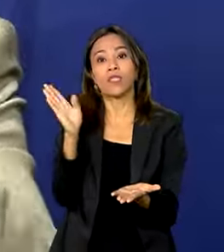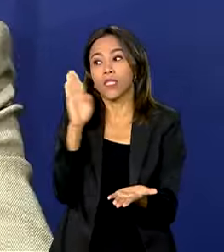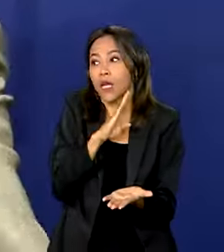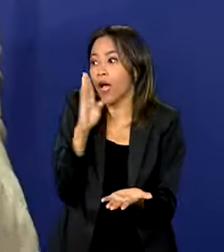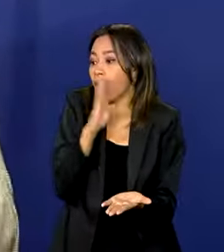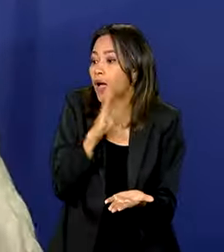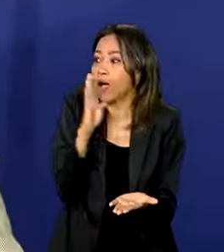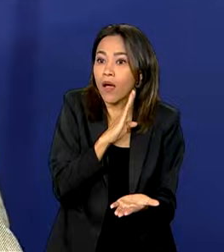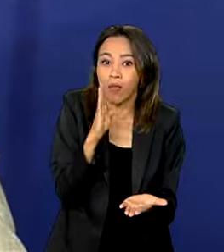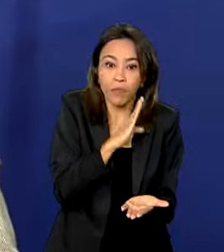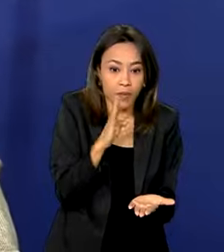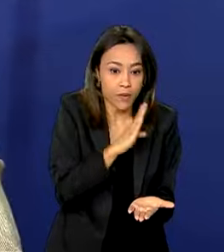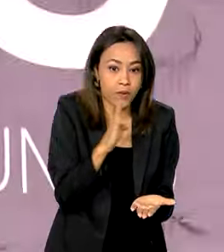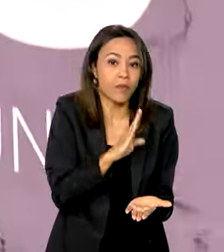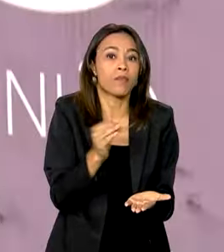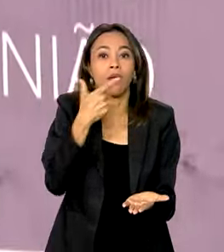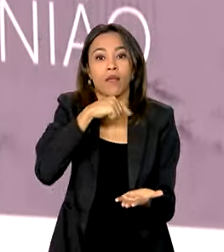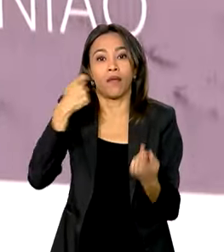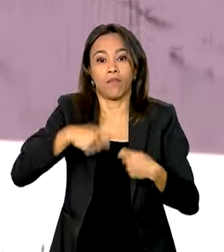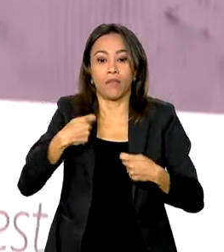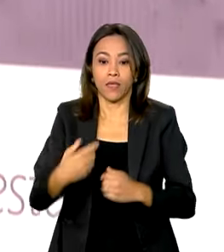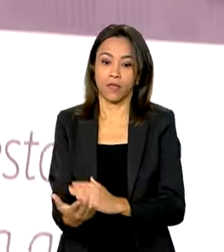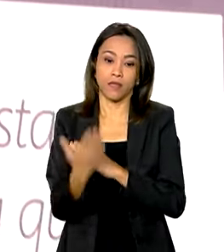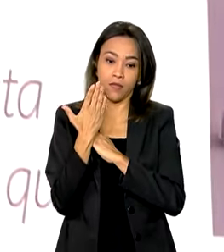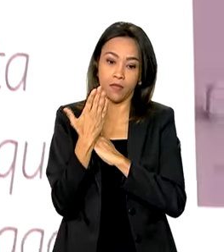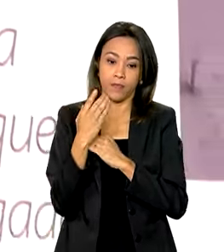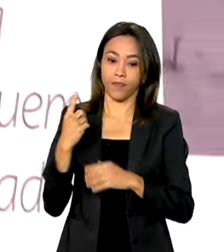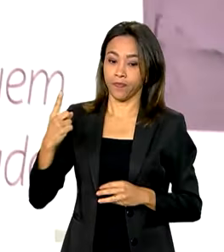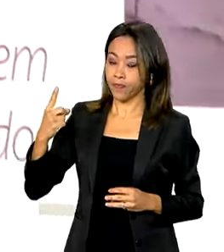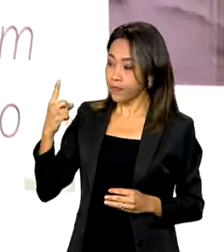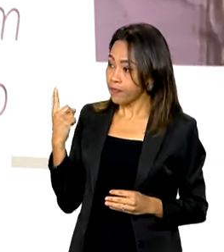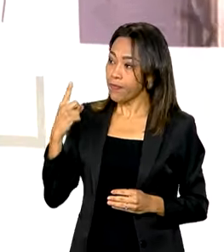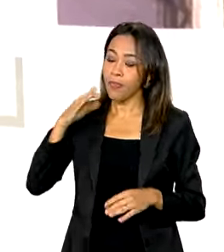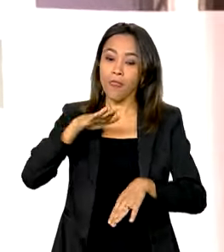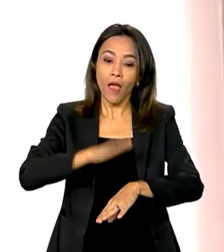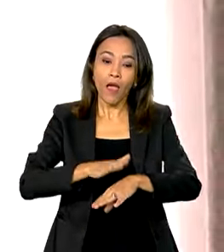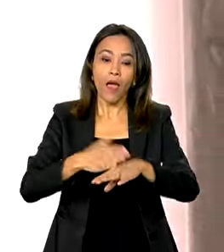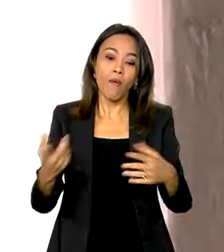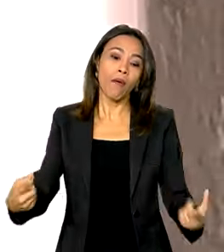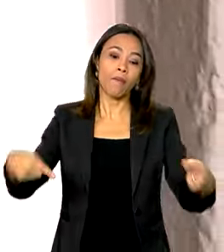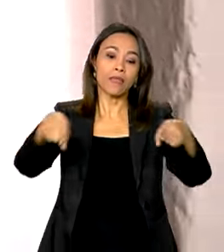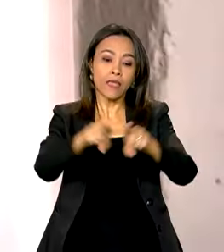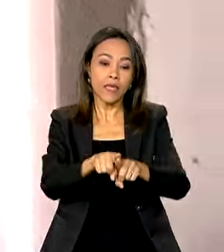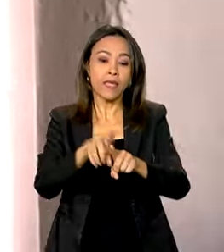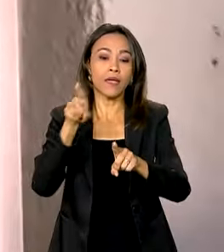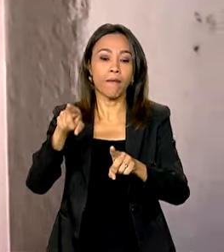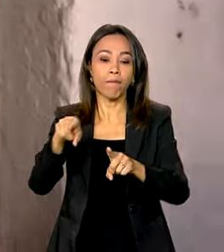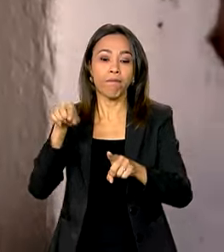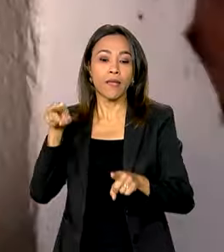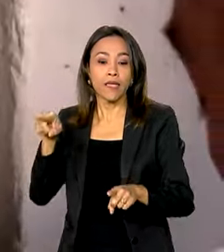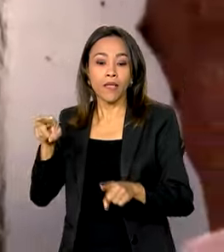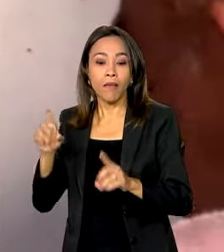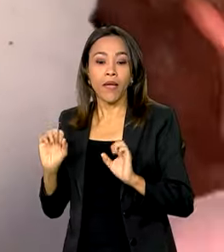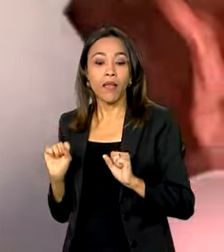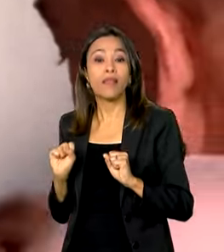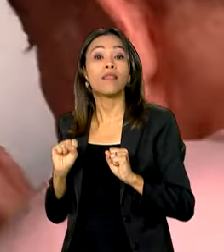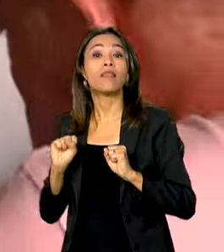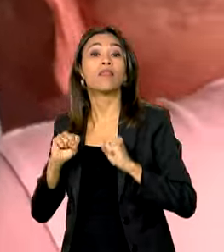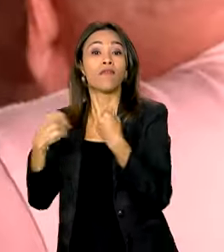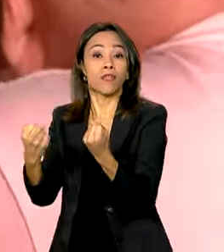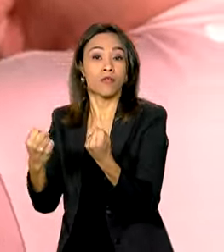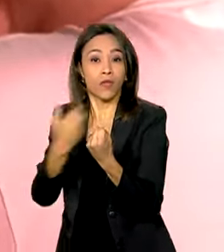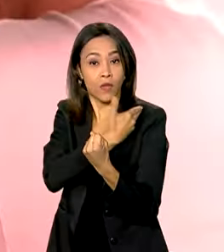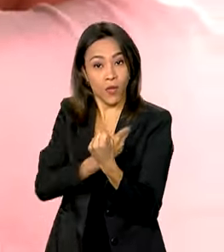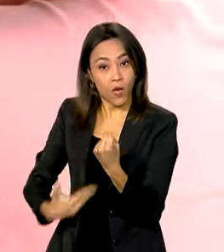e cheguem a quem precisa. A iniciativa é uma parceria entre a Defensoria Pública da União e a Advocacia Geral da